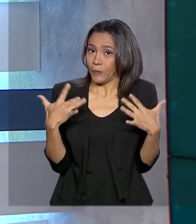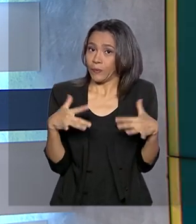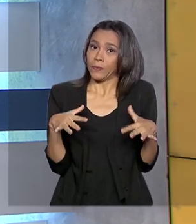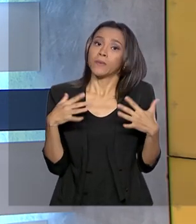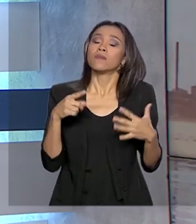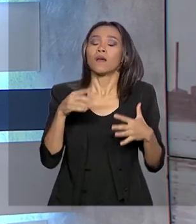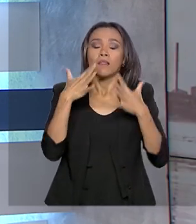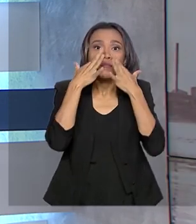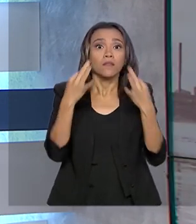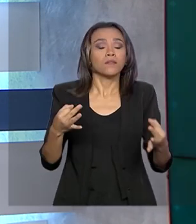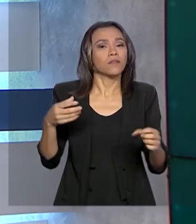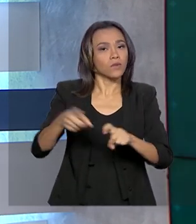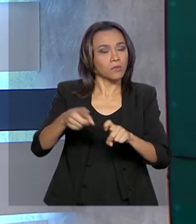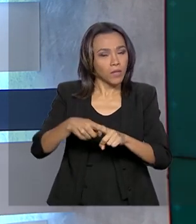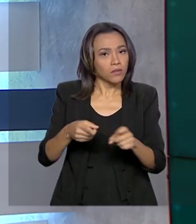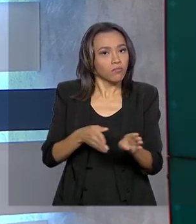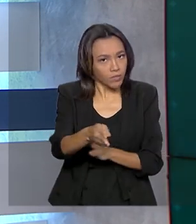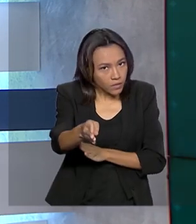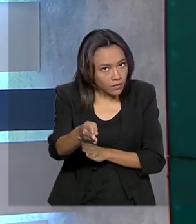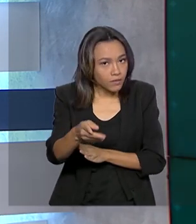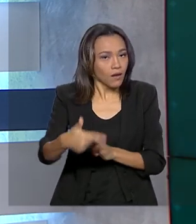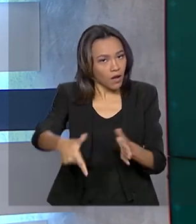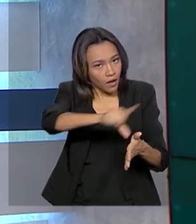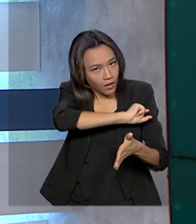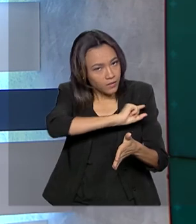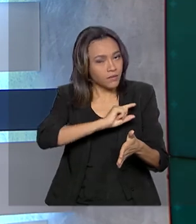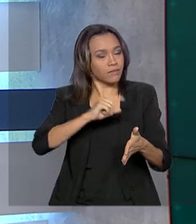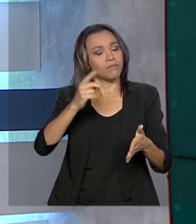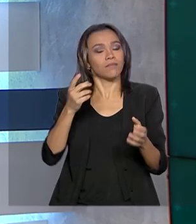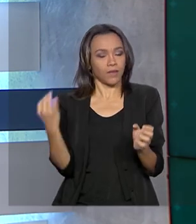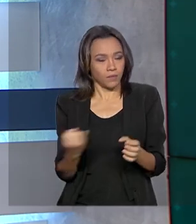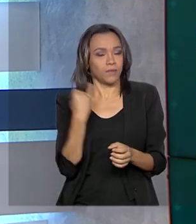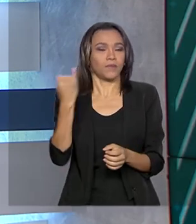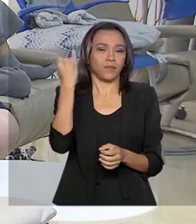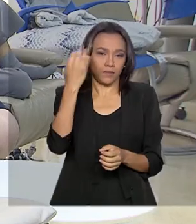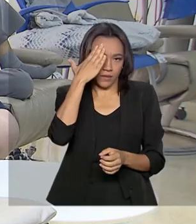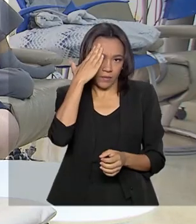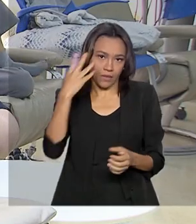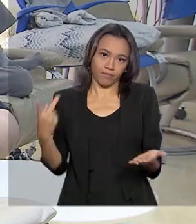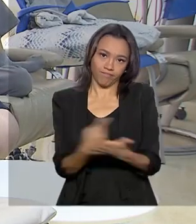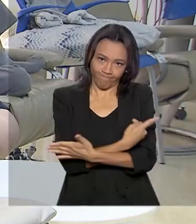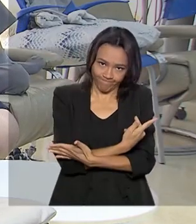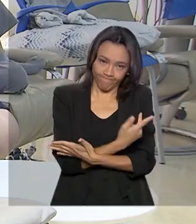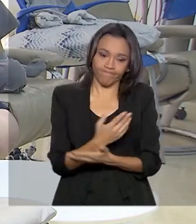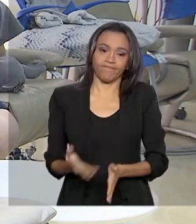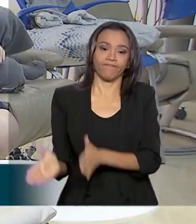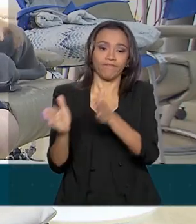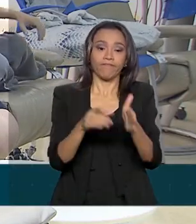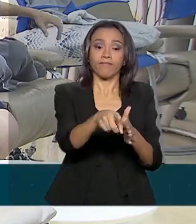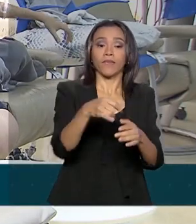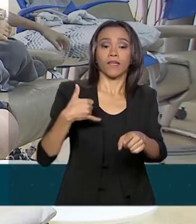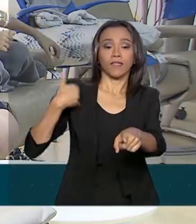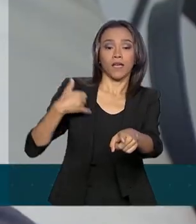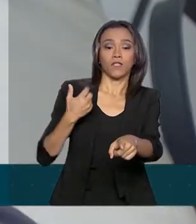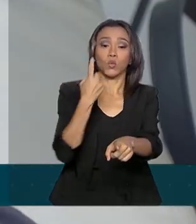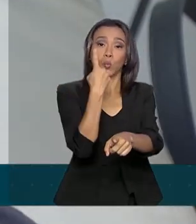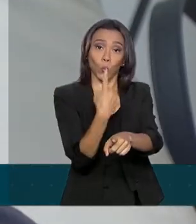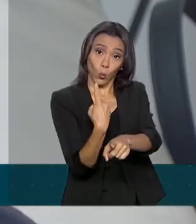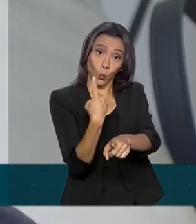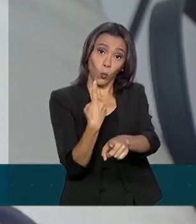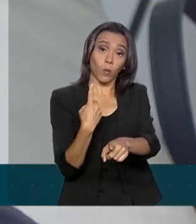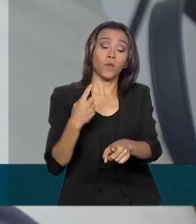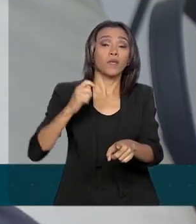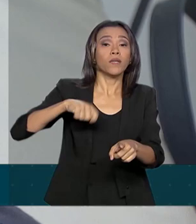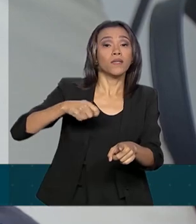alerta dos especialistas. O diagnóstico precoce é fundamental. O Vitor tinha um ano e três meses quando